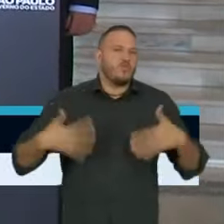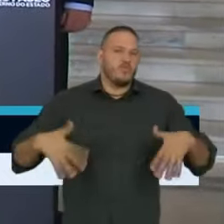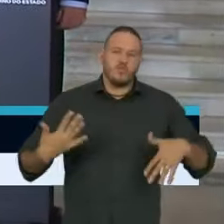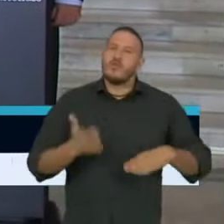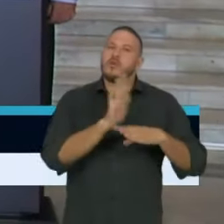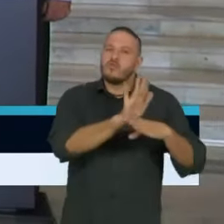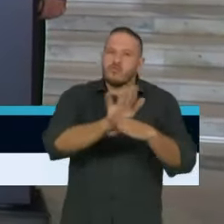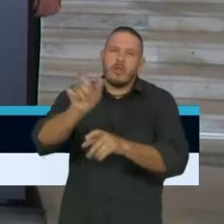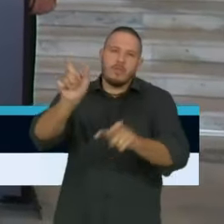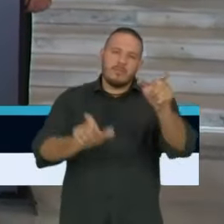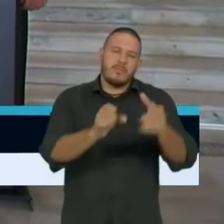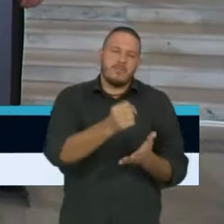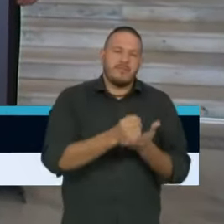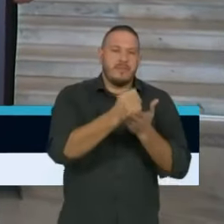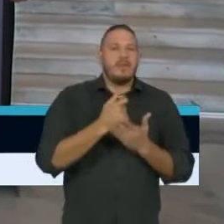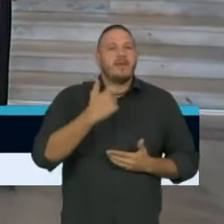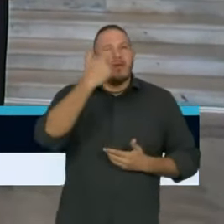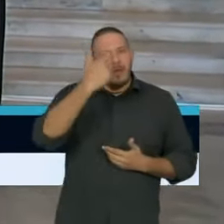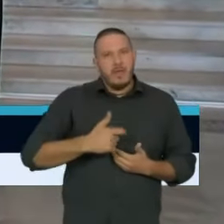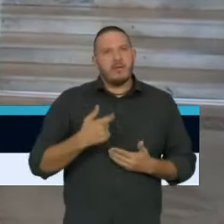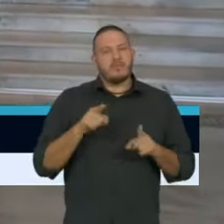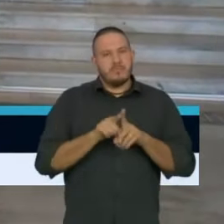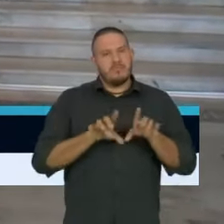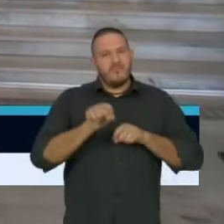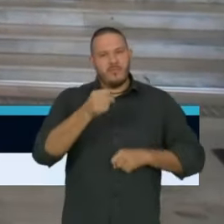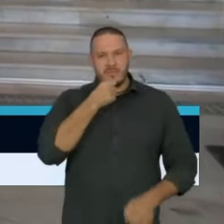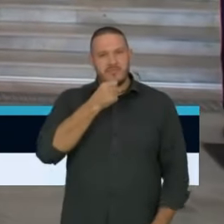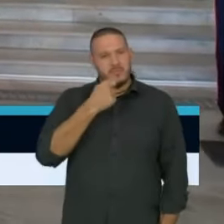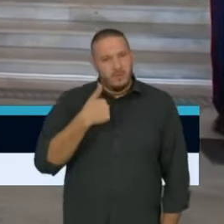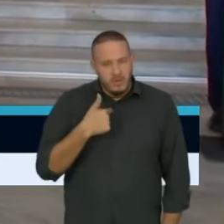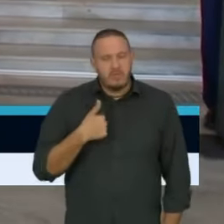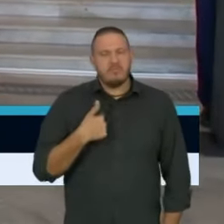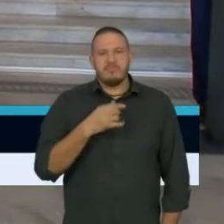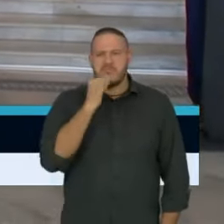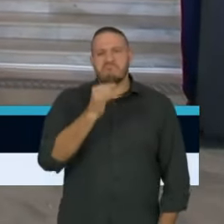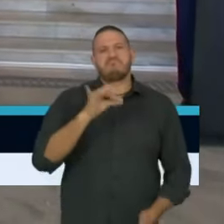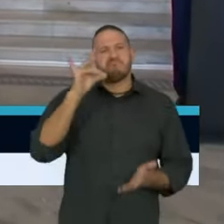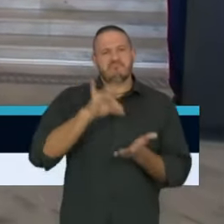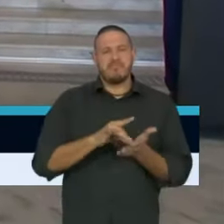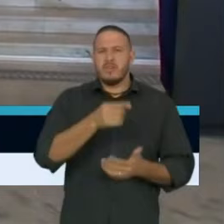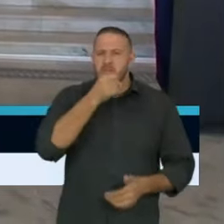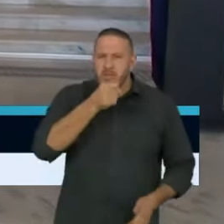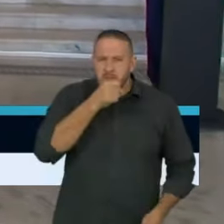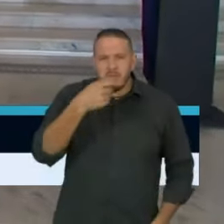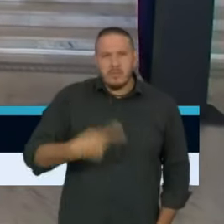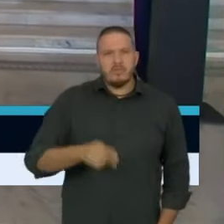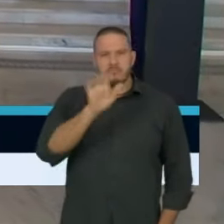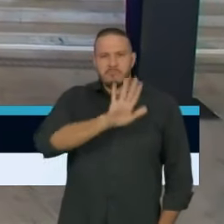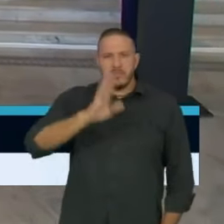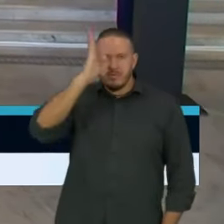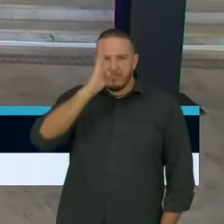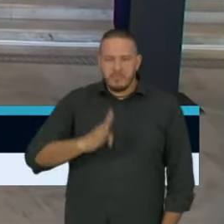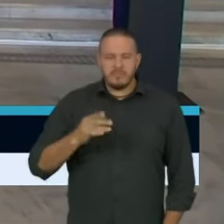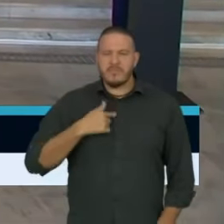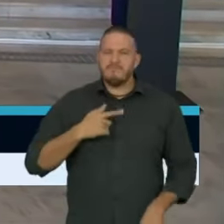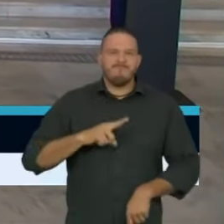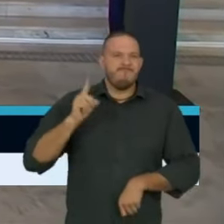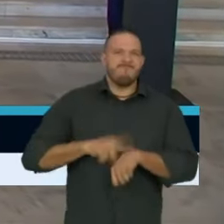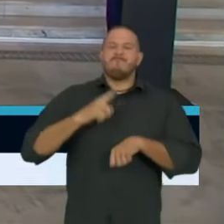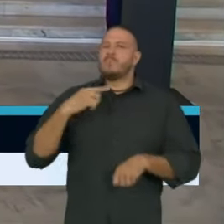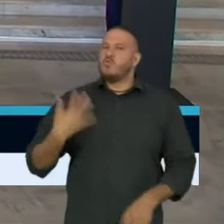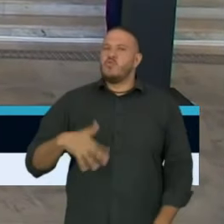vidas. E eu, como jornalista que sou, posso afirmar, sem medo de errar, o jornalismo brasileiro está escrevendo uma nova história